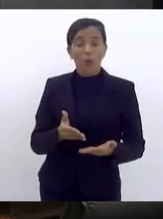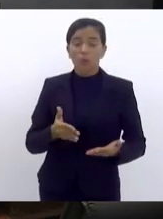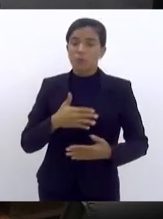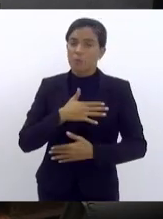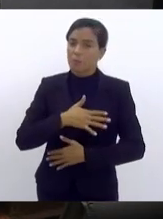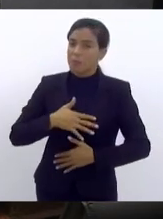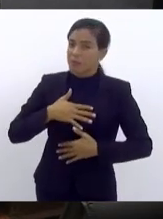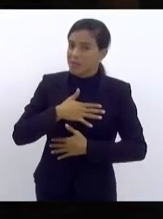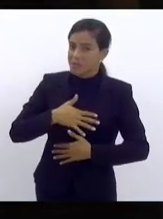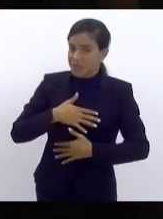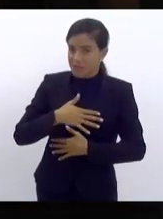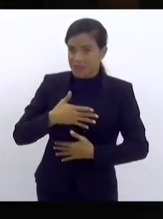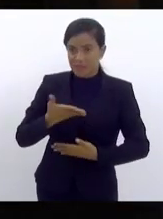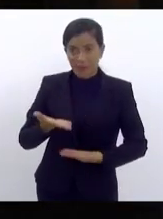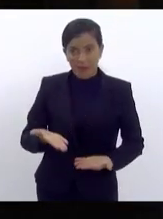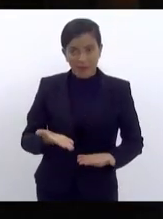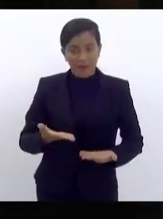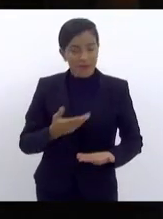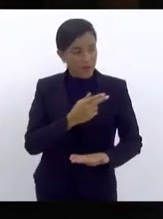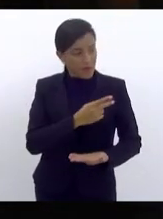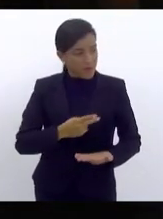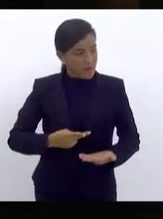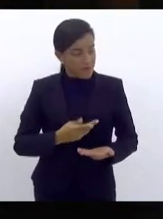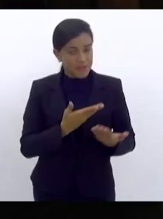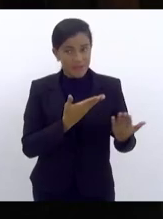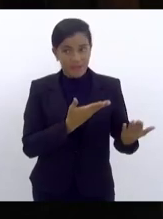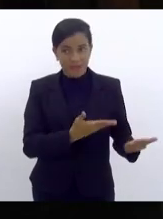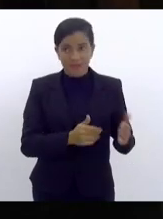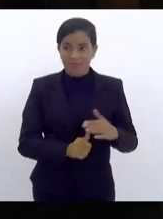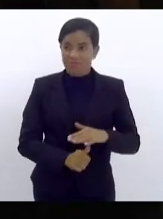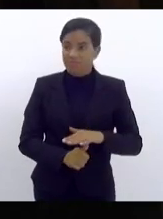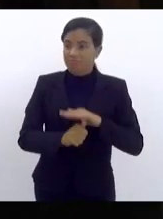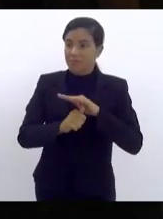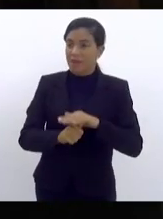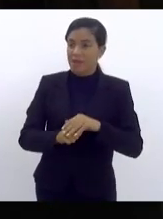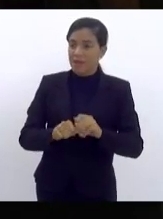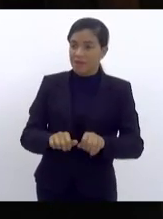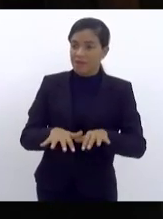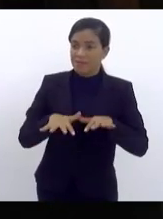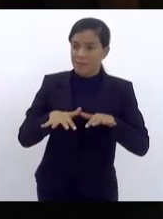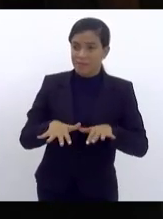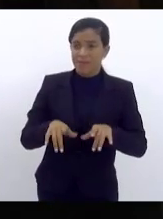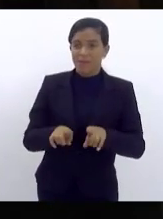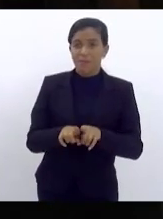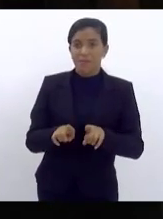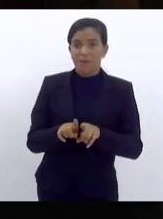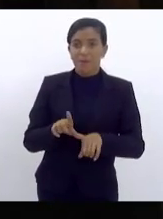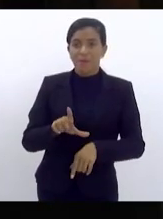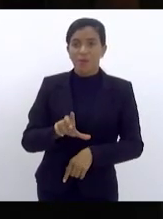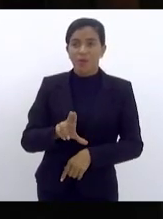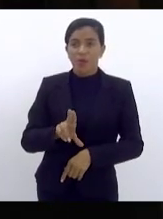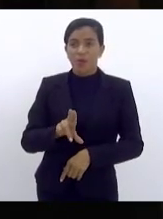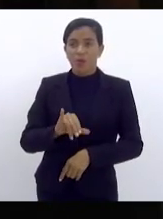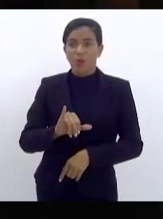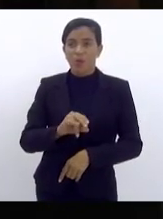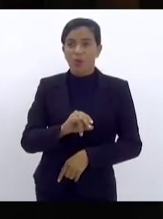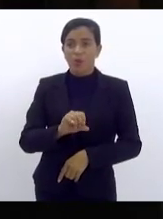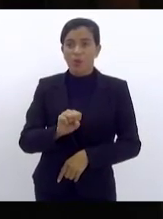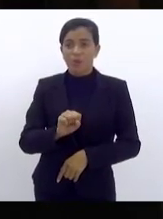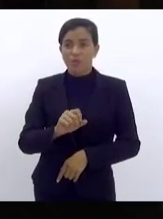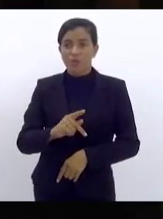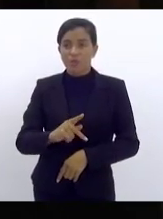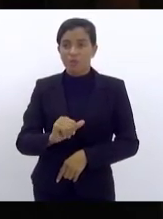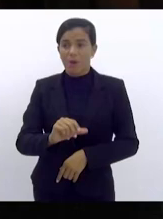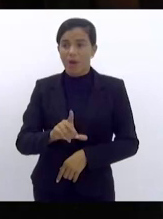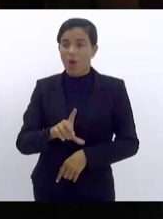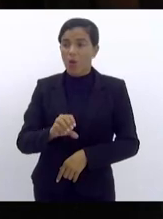aqui, com o senhor presidindo a mesa. Ao nobre deputado Luiz Paulo, nosso líder de